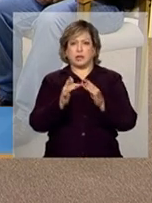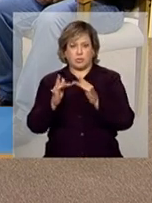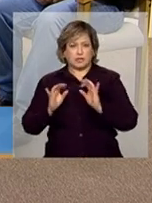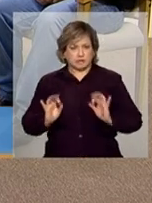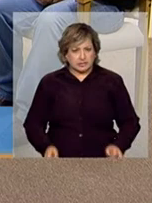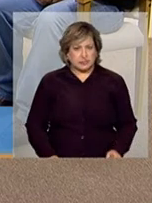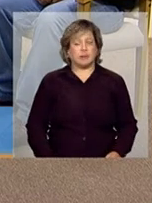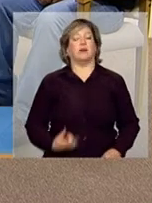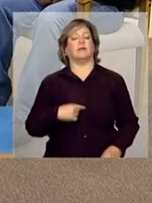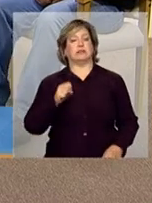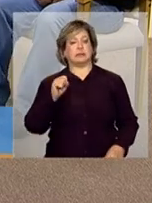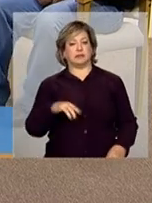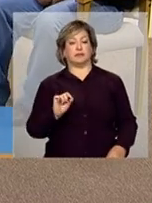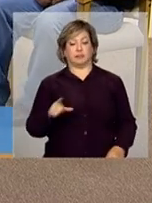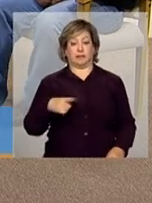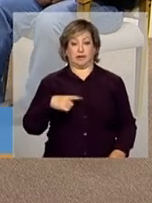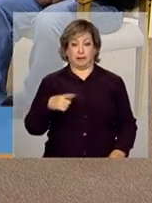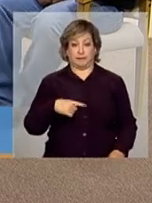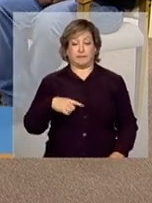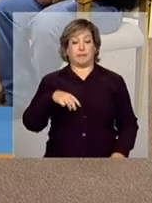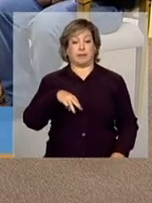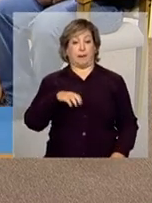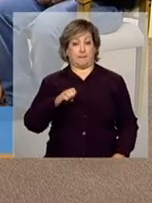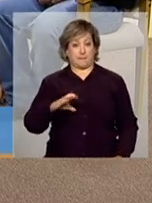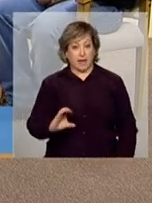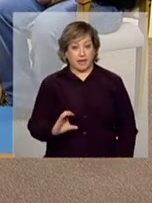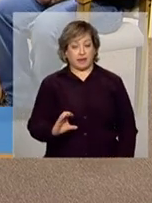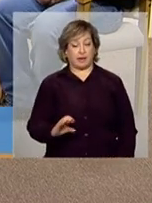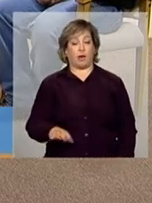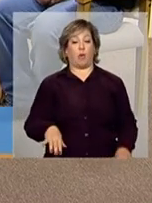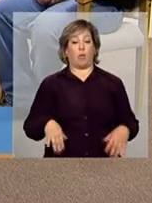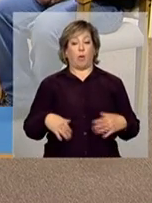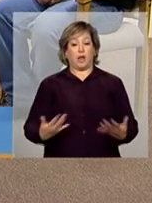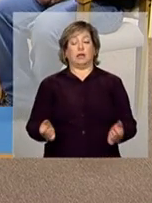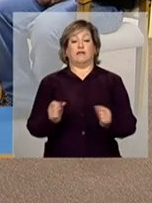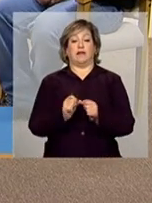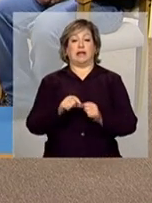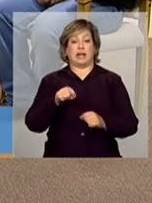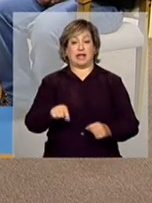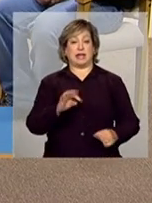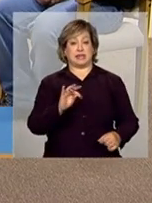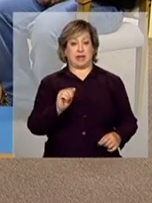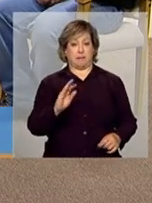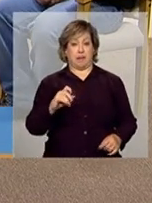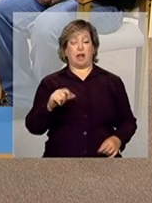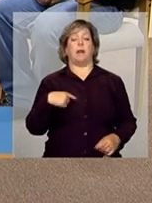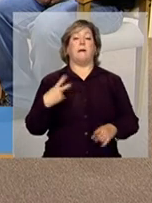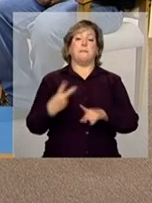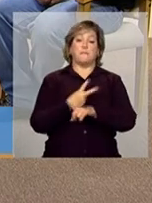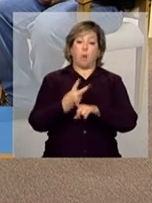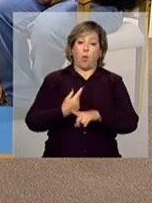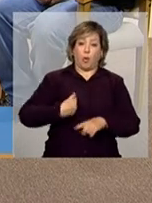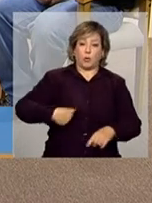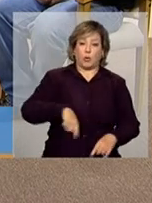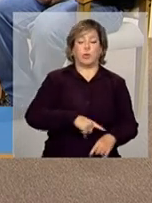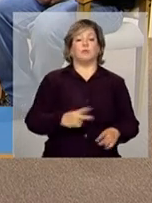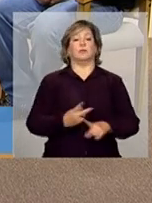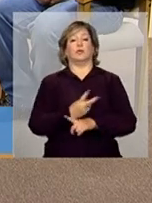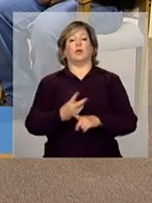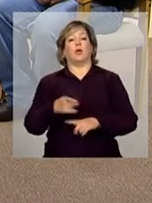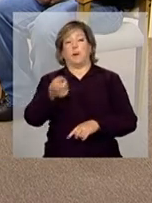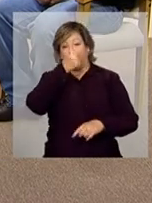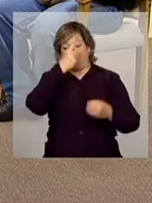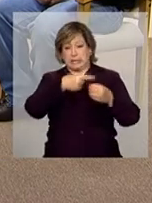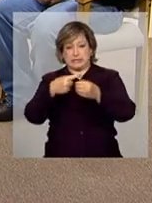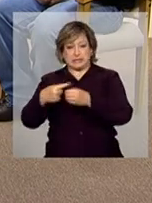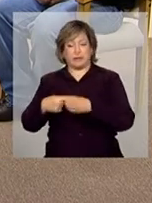O Ministério da Educação, ao fazer essa tabela, procurou a gente, procurou os municípios, procurou os